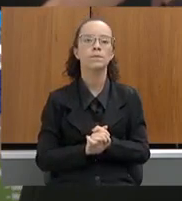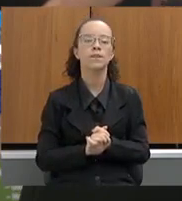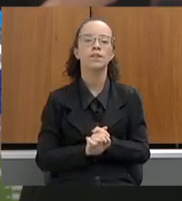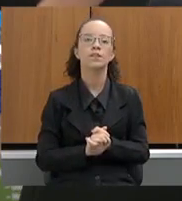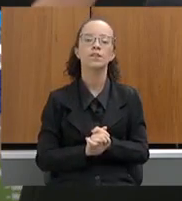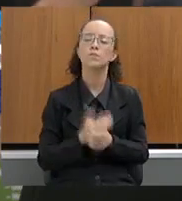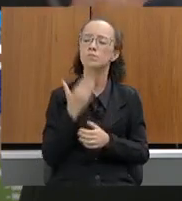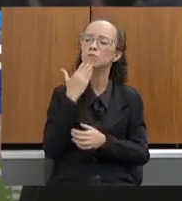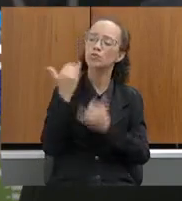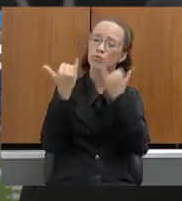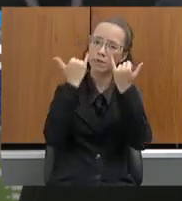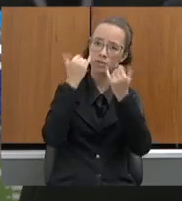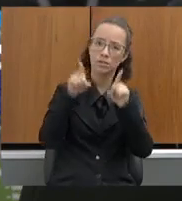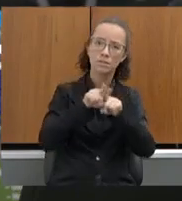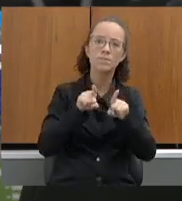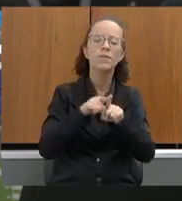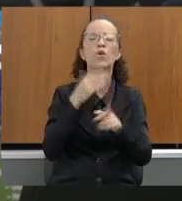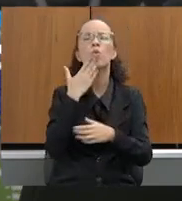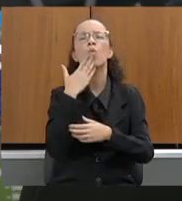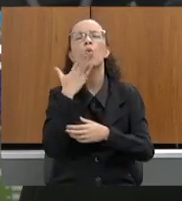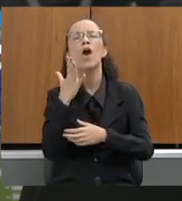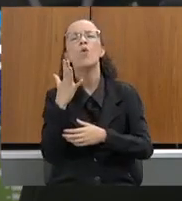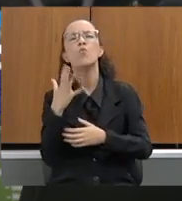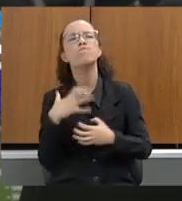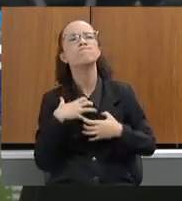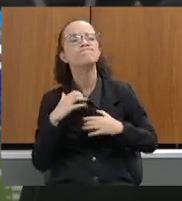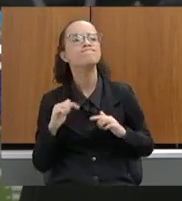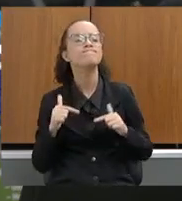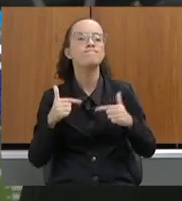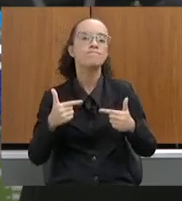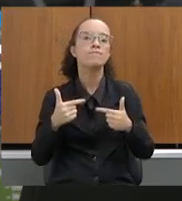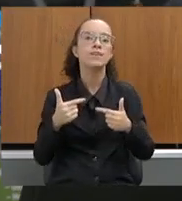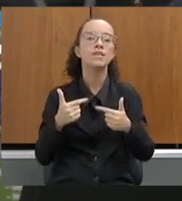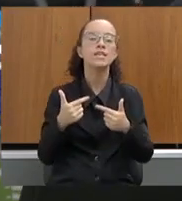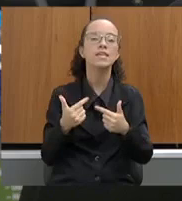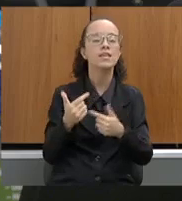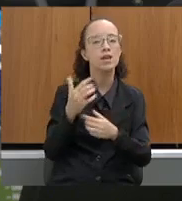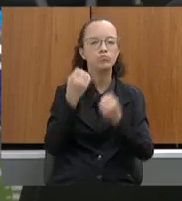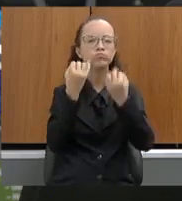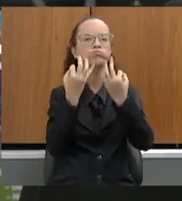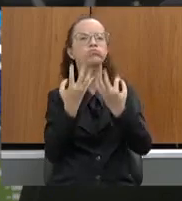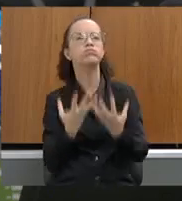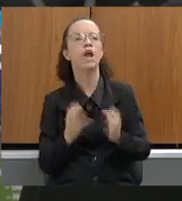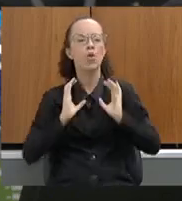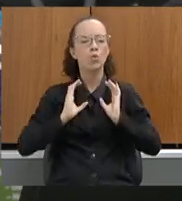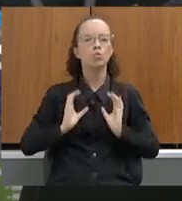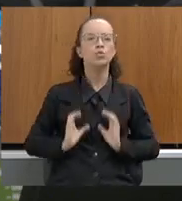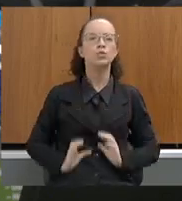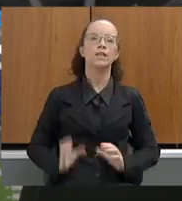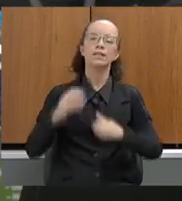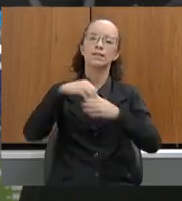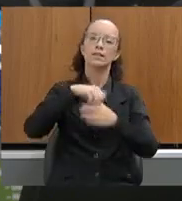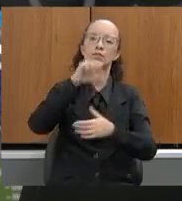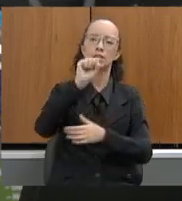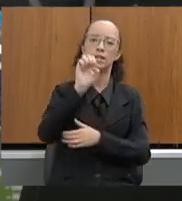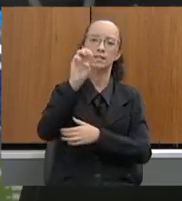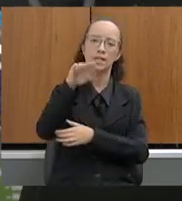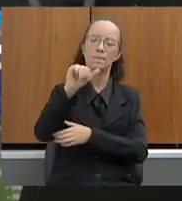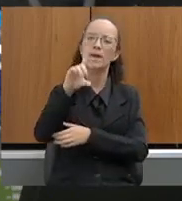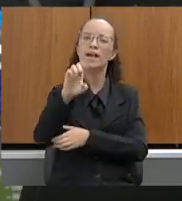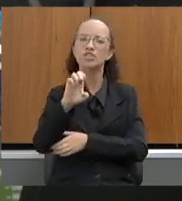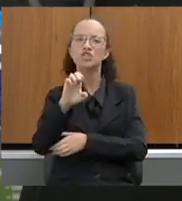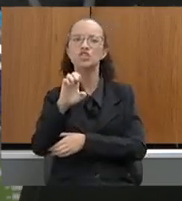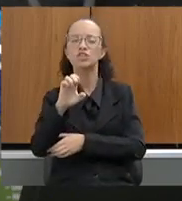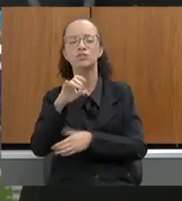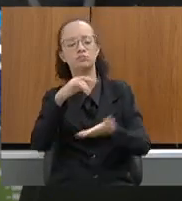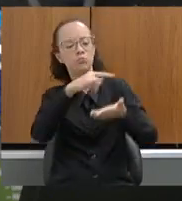Pedindo informações sobre qual a motivação e a fundamentação para que o termo de ajustamento de conduta celebrada entre a SEMAD e a Freiros Global se baseou em